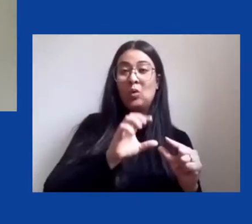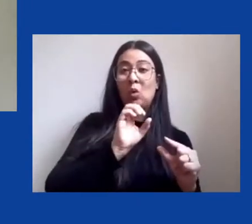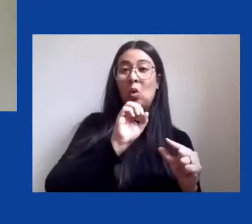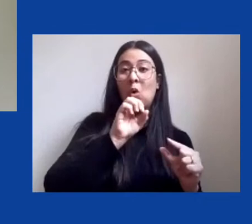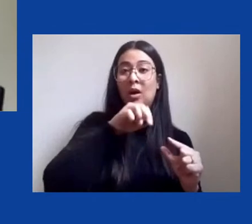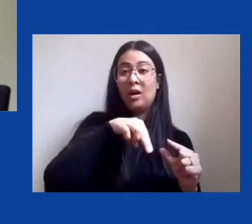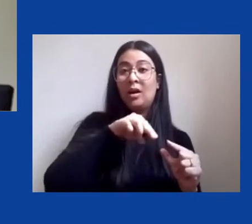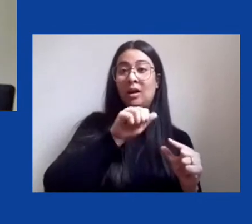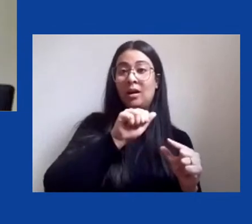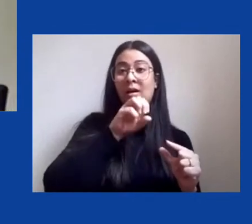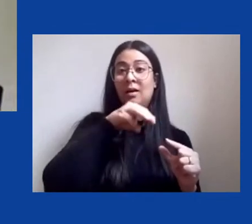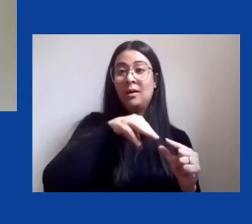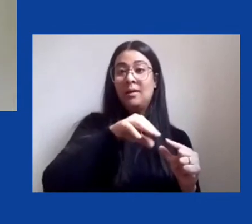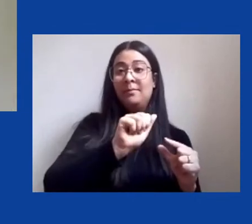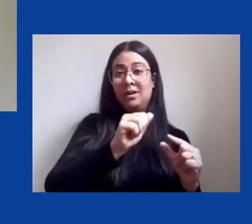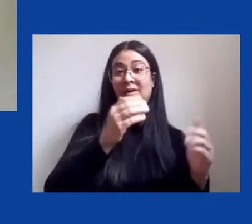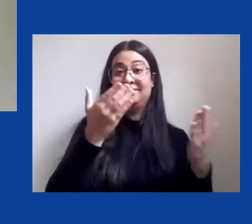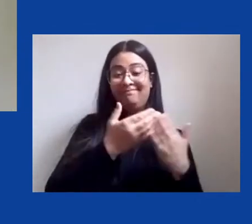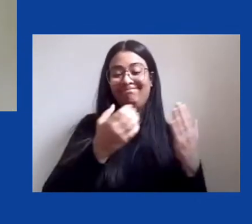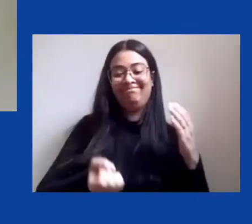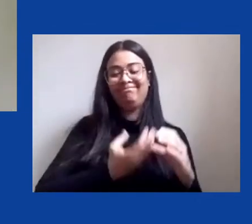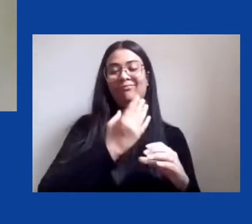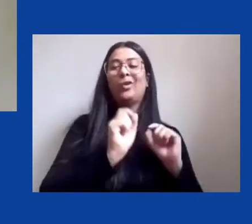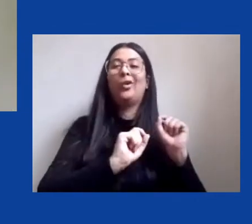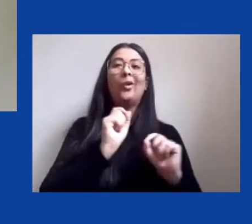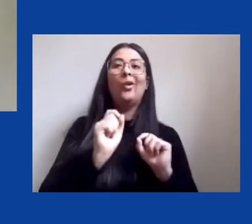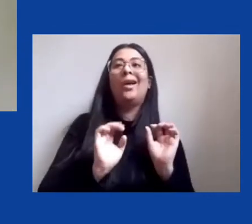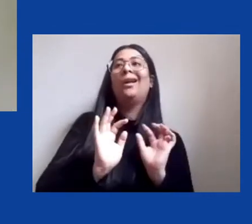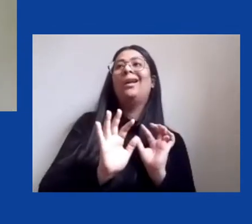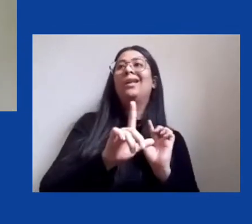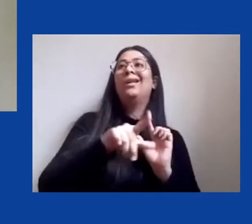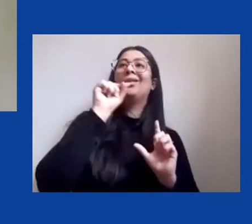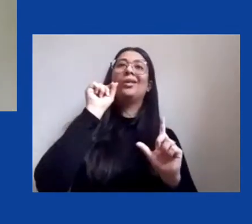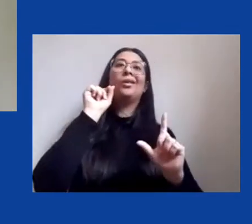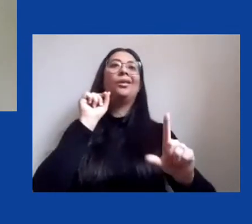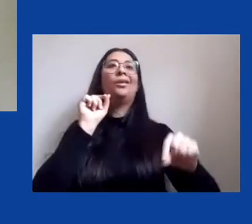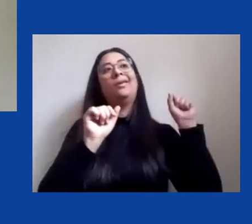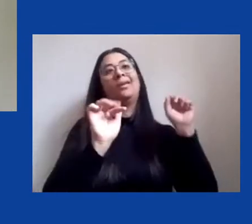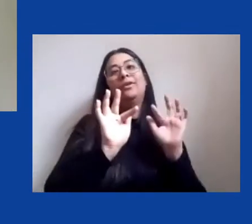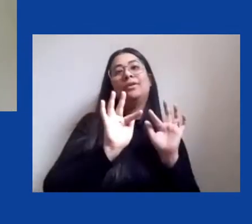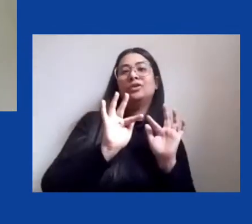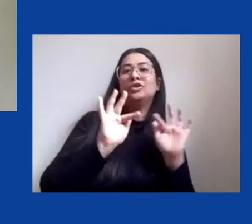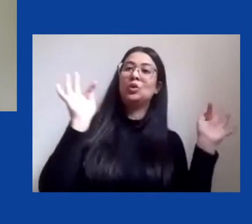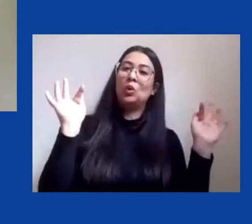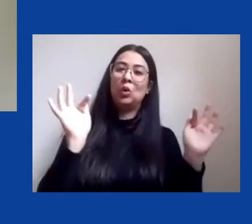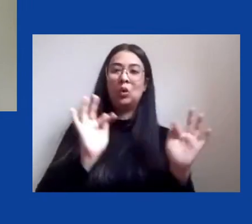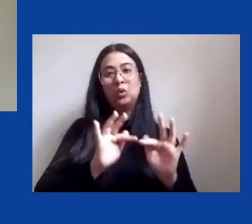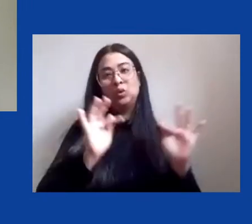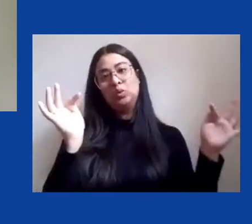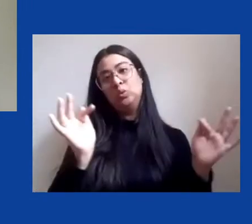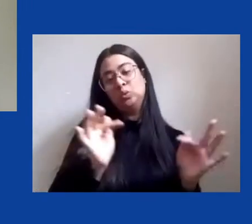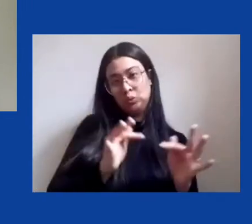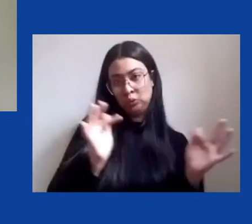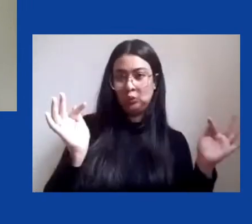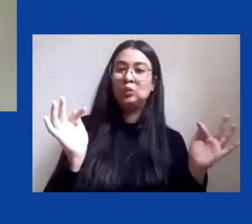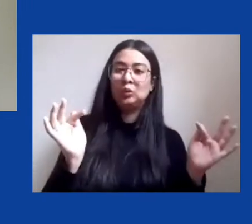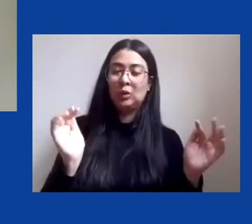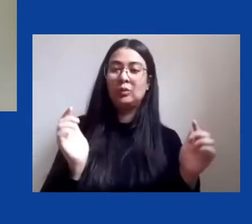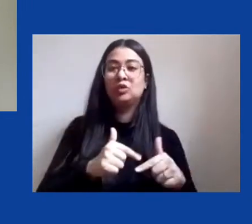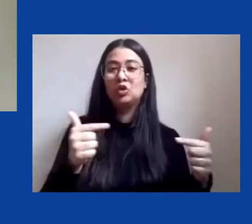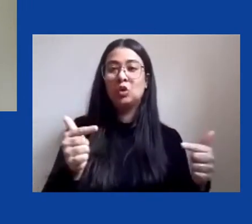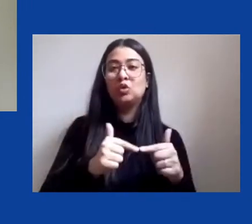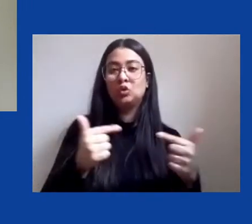absolutamente inusitada do sorteio para definir a representação das organizações da sociedade civil. Foi isso que